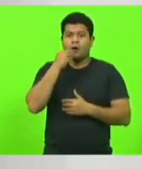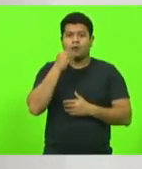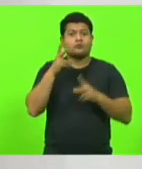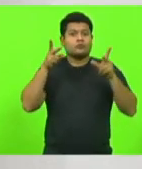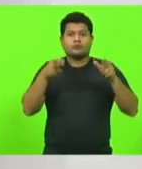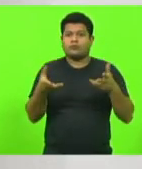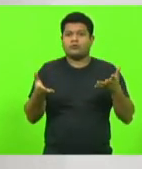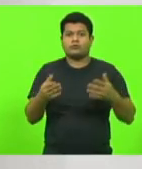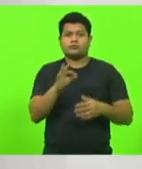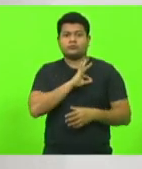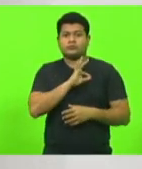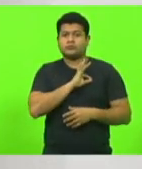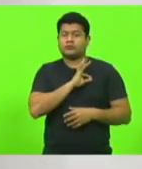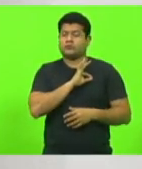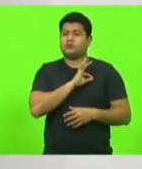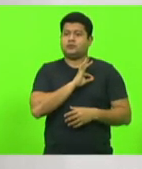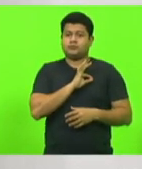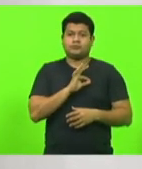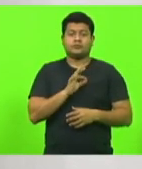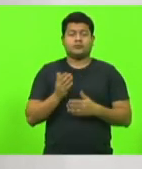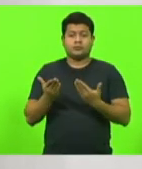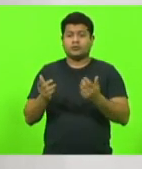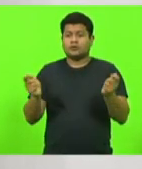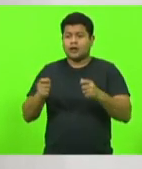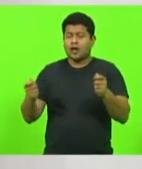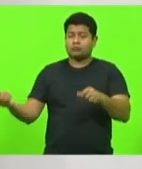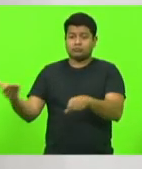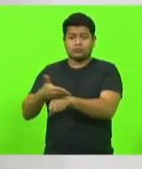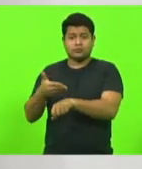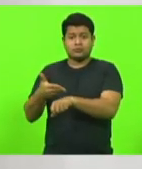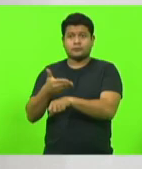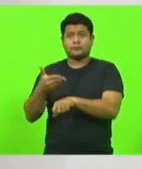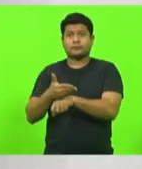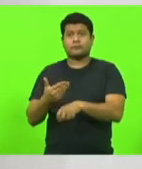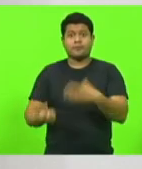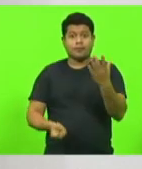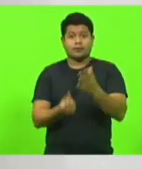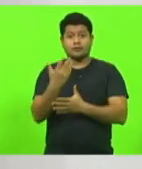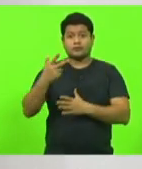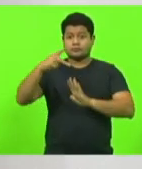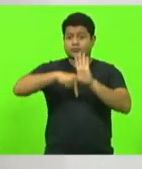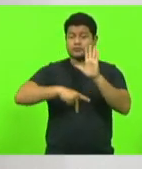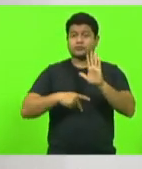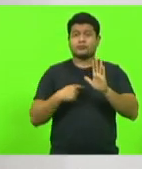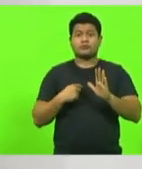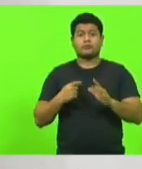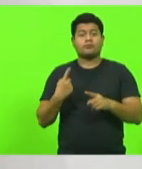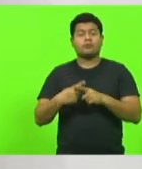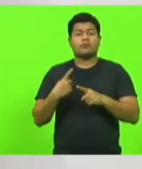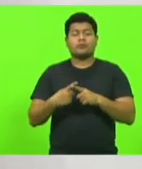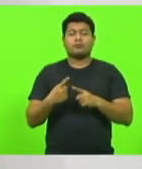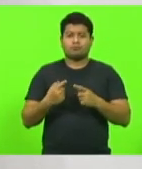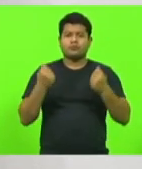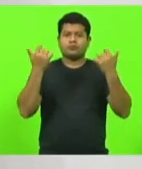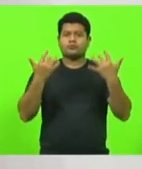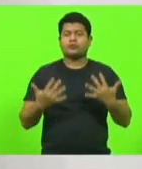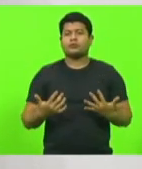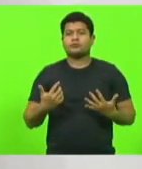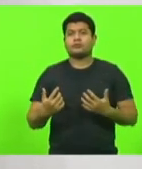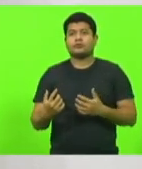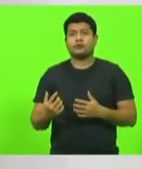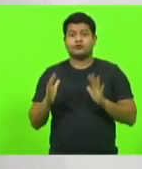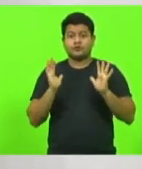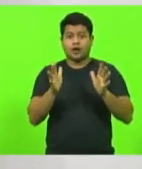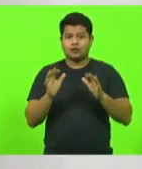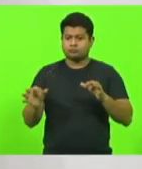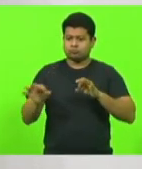praças participassem da construção desse plano. Como funciona? Uma vez ele pronto, todos os deputados falamos ok,